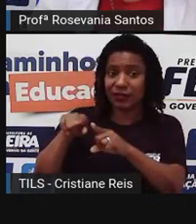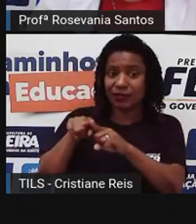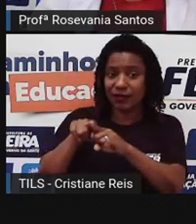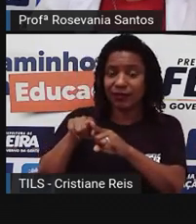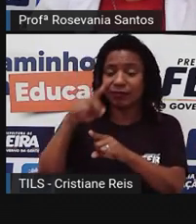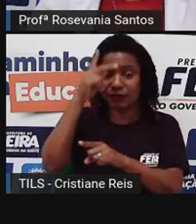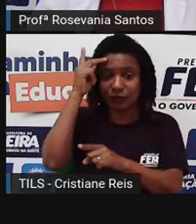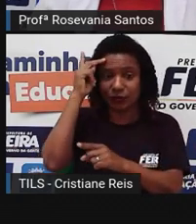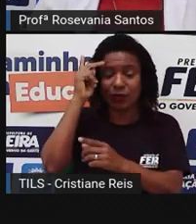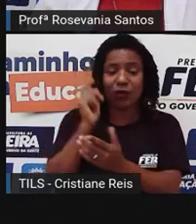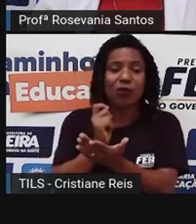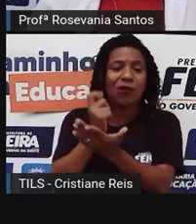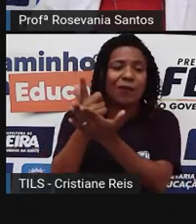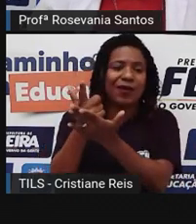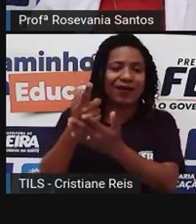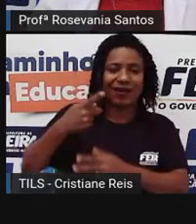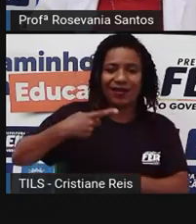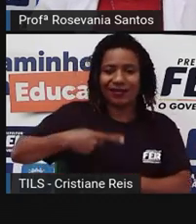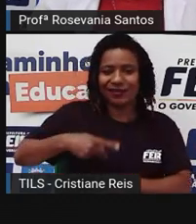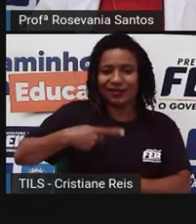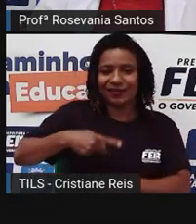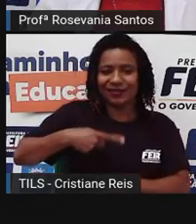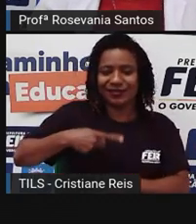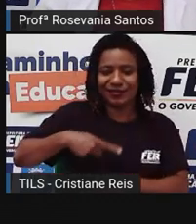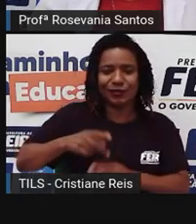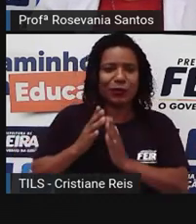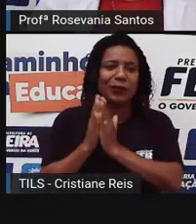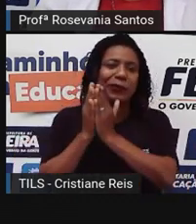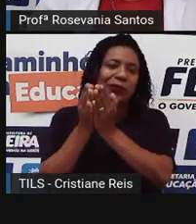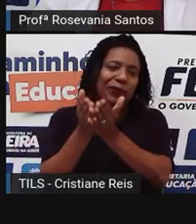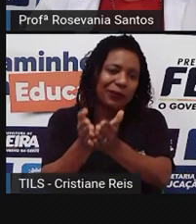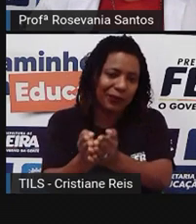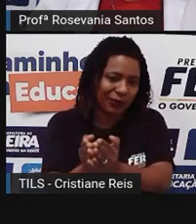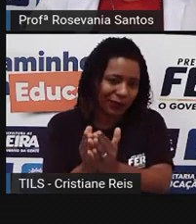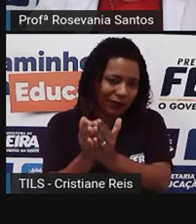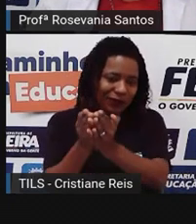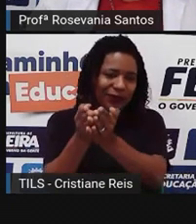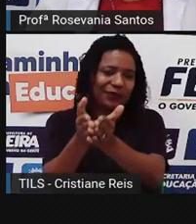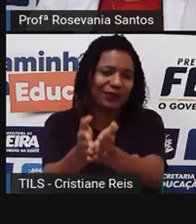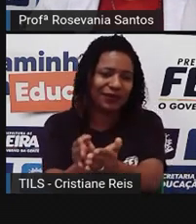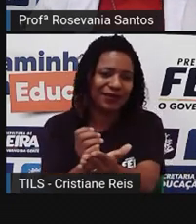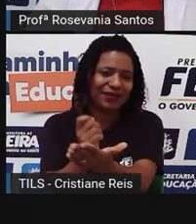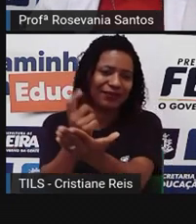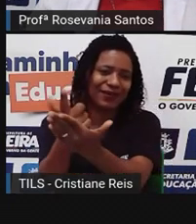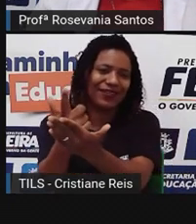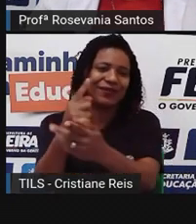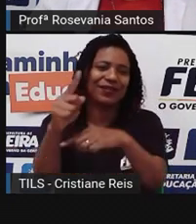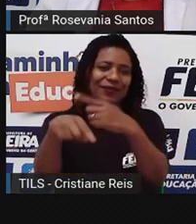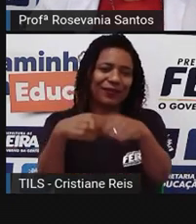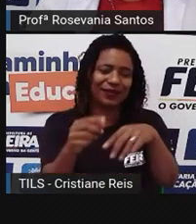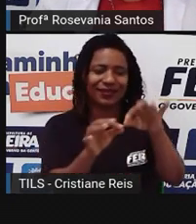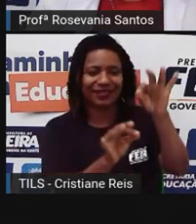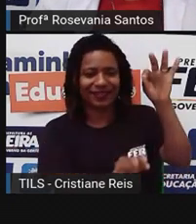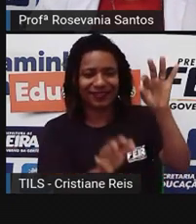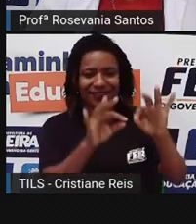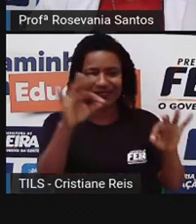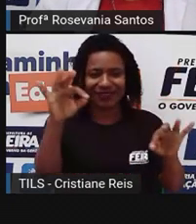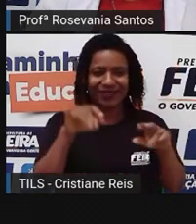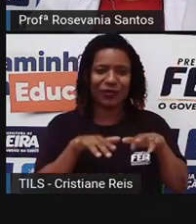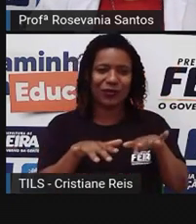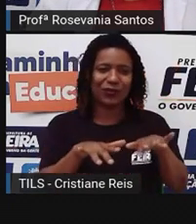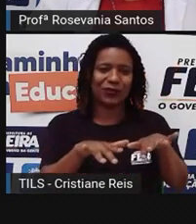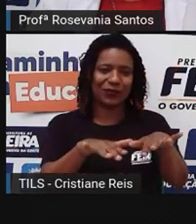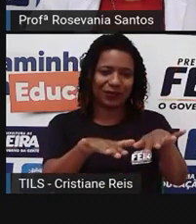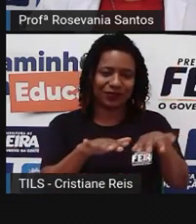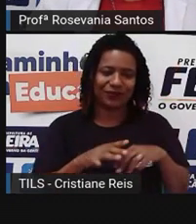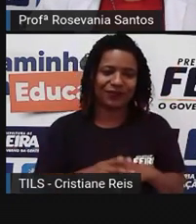aqui no Brasil. Então, essa expansão marítima fez com que conhecesse novos lugares. E também essa